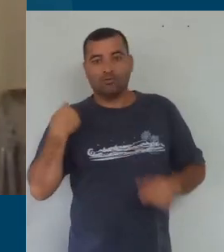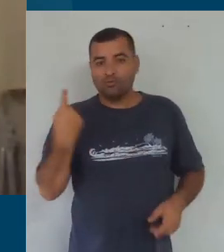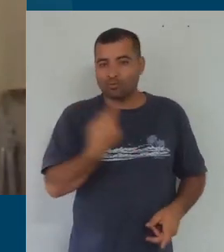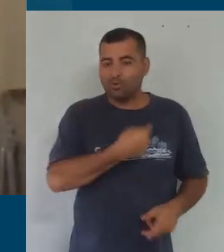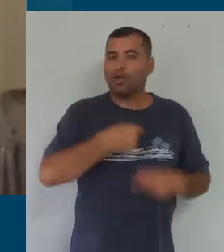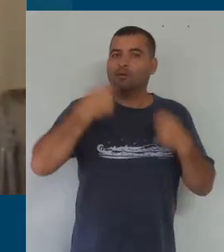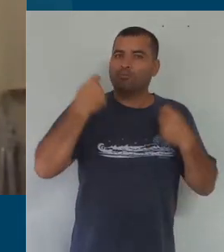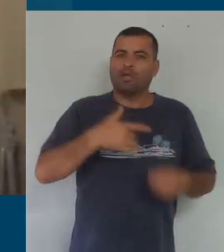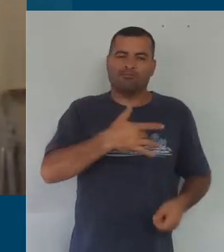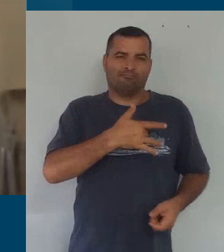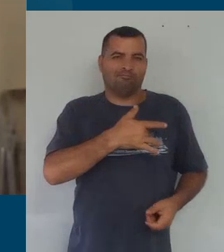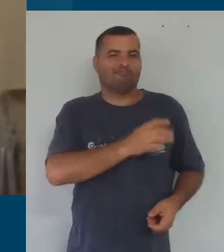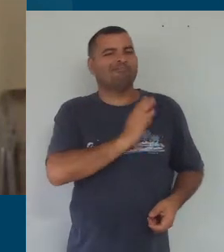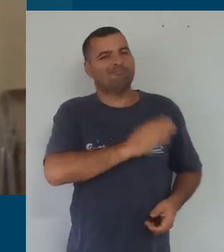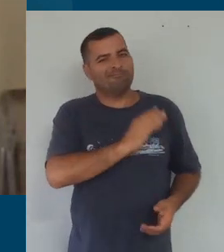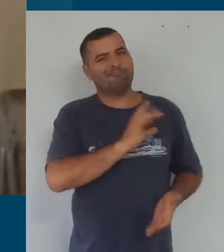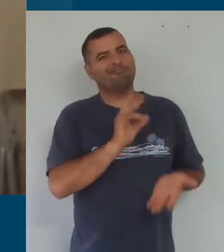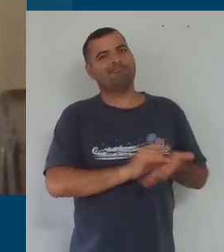coração.